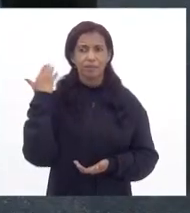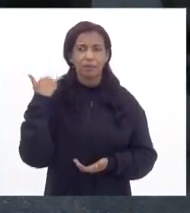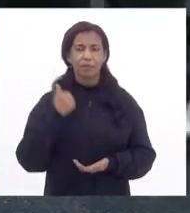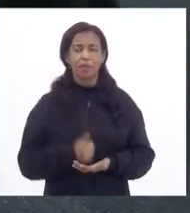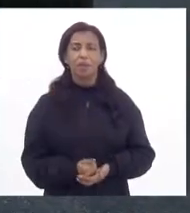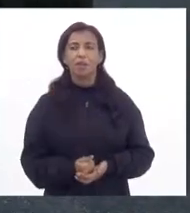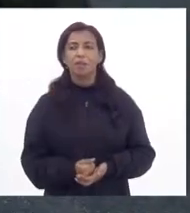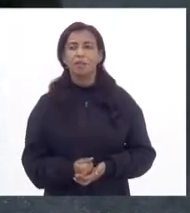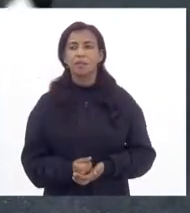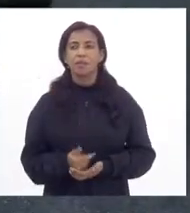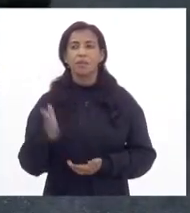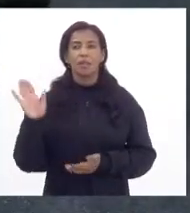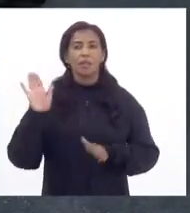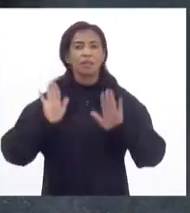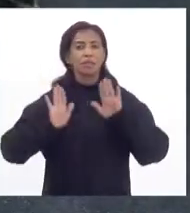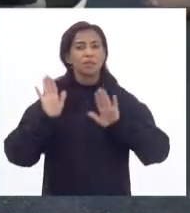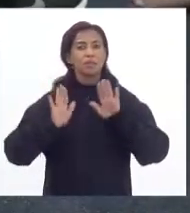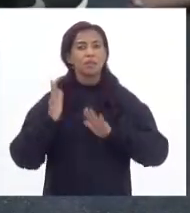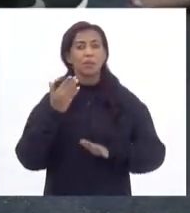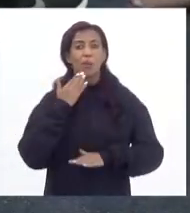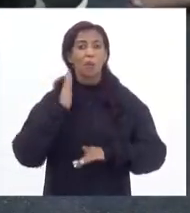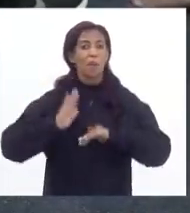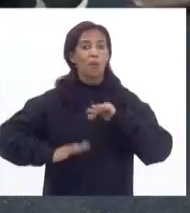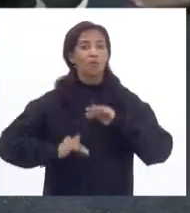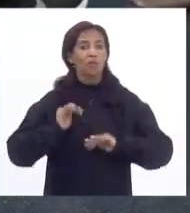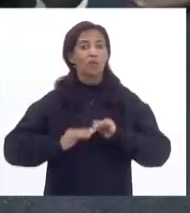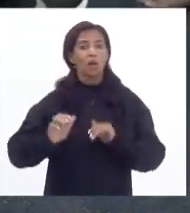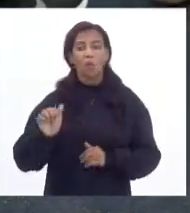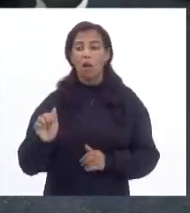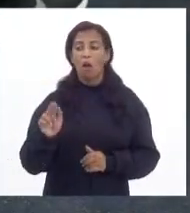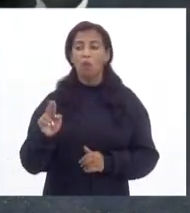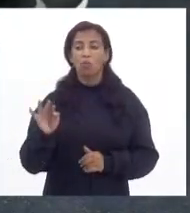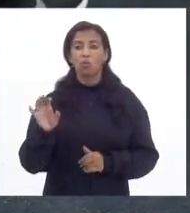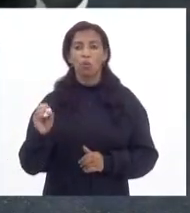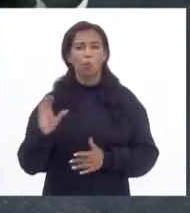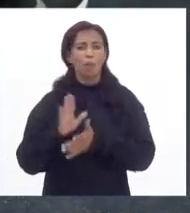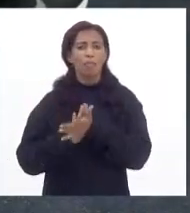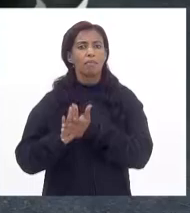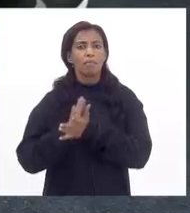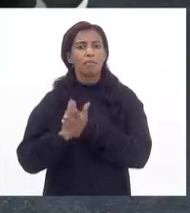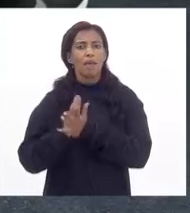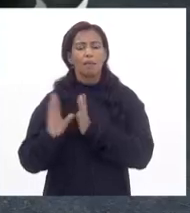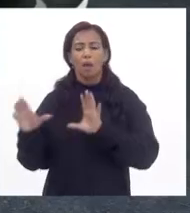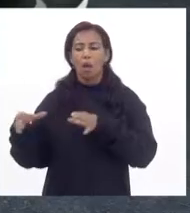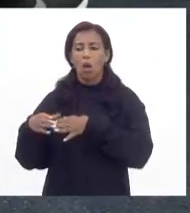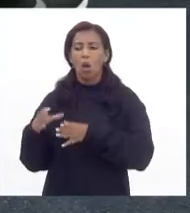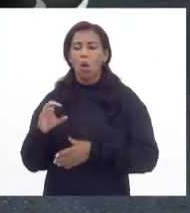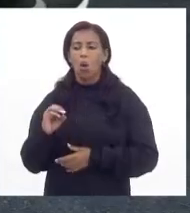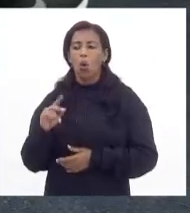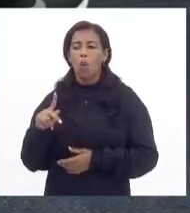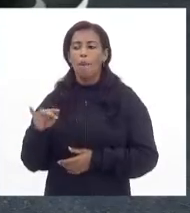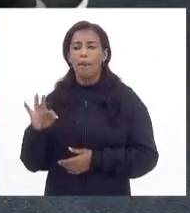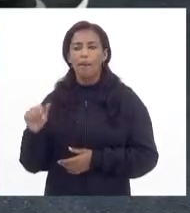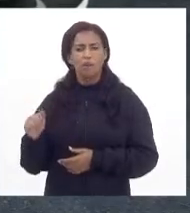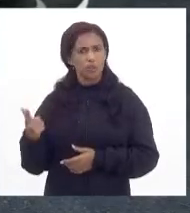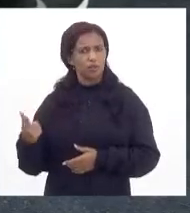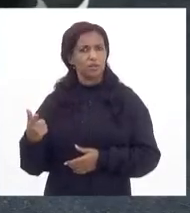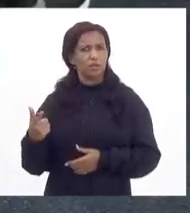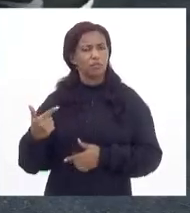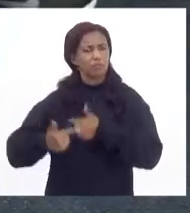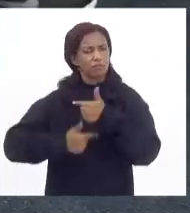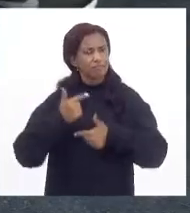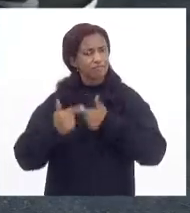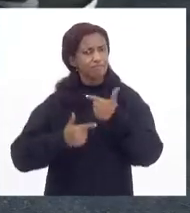que, quando fosse feita a licitação, fosse por profissional autônomo. Nada de cooperativa. E foi isso que aconteceu. Foi uma luta minha.